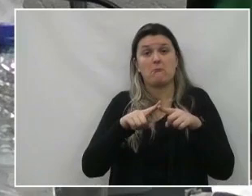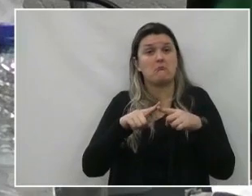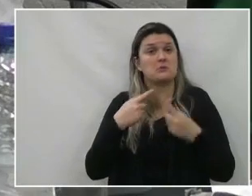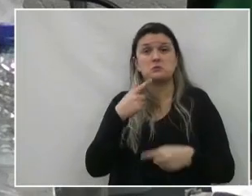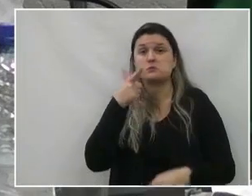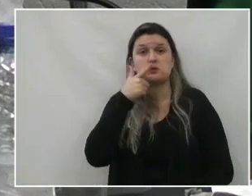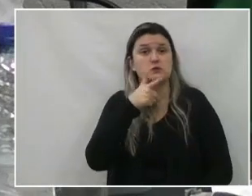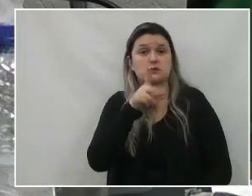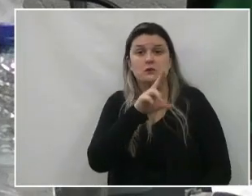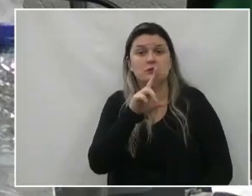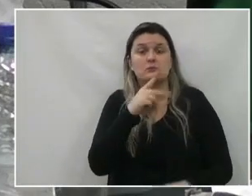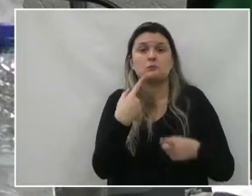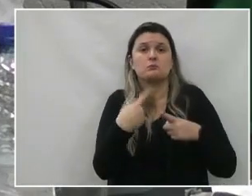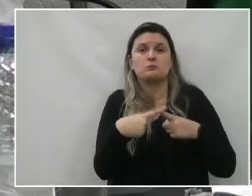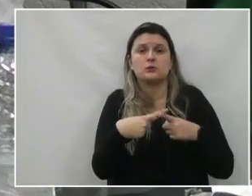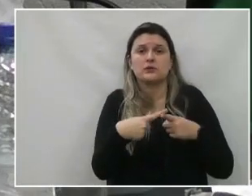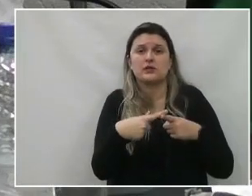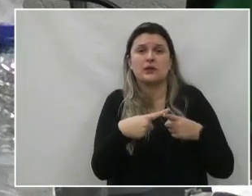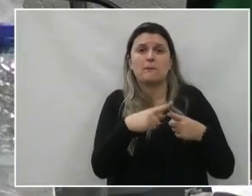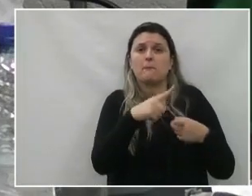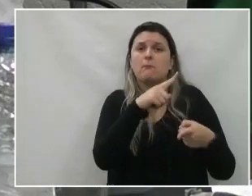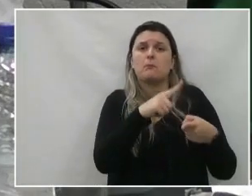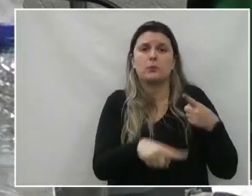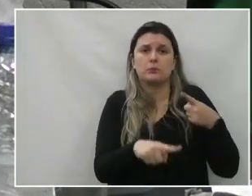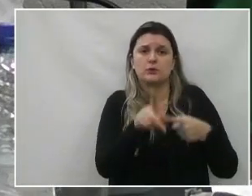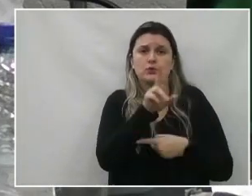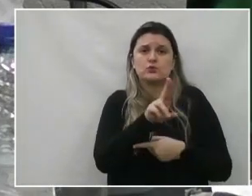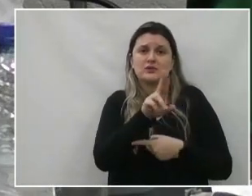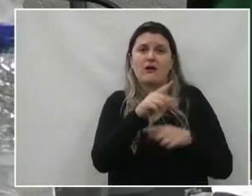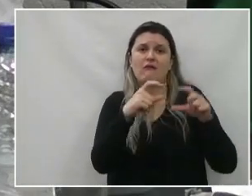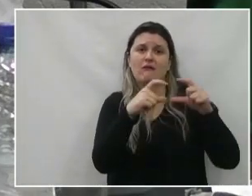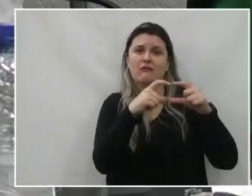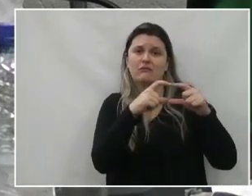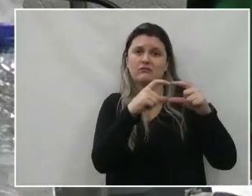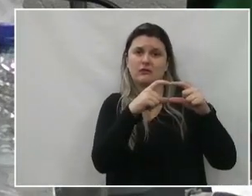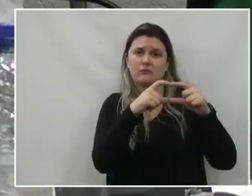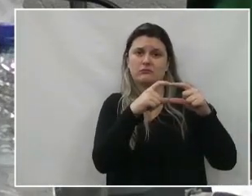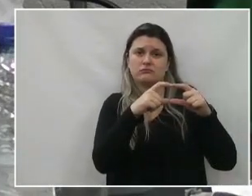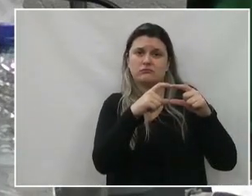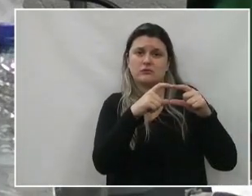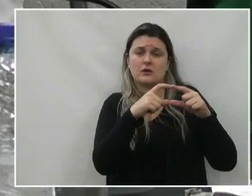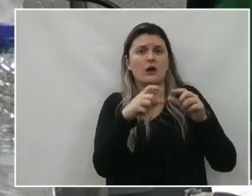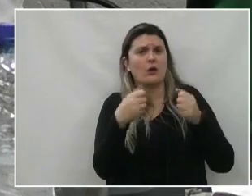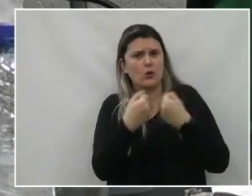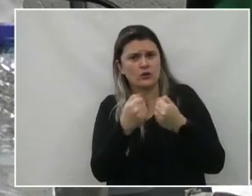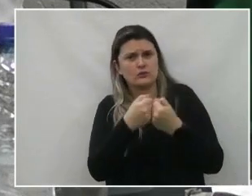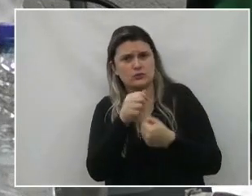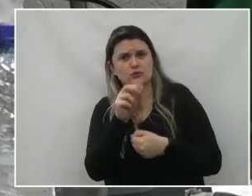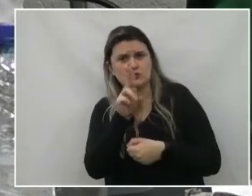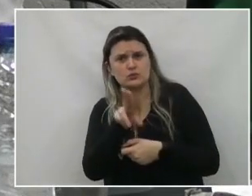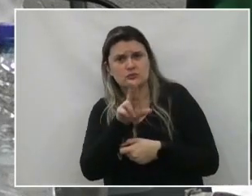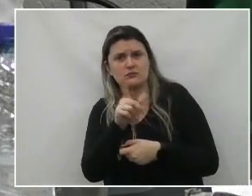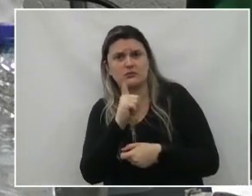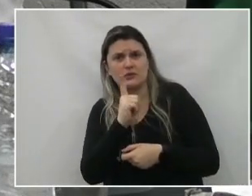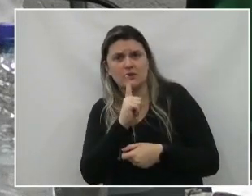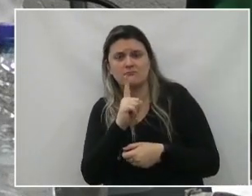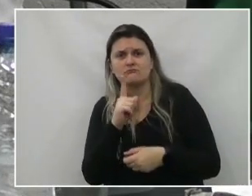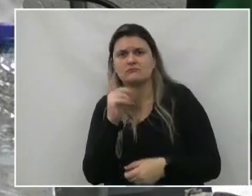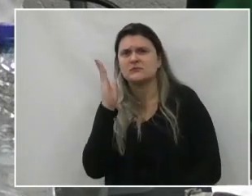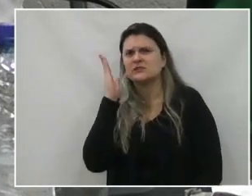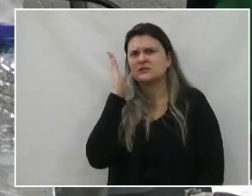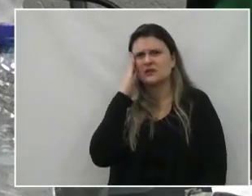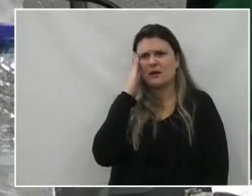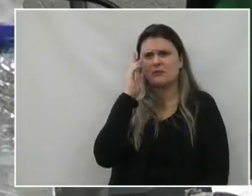porque foi proibido o uso do cartão, mas o transporte está acontecendo. Sabe, vereador